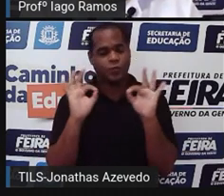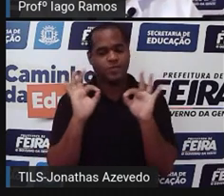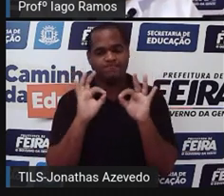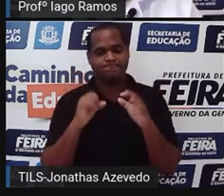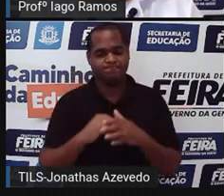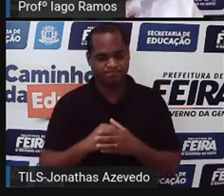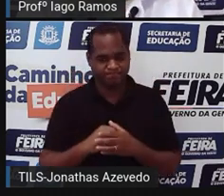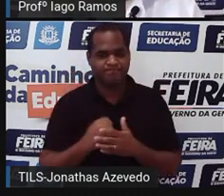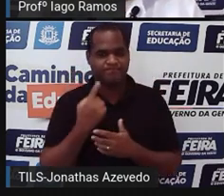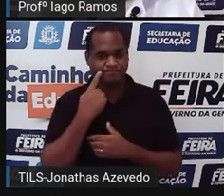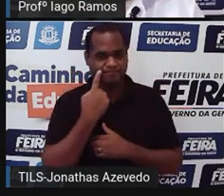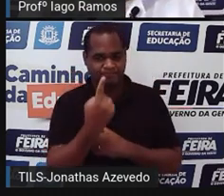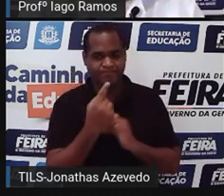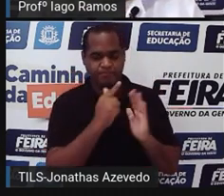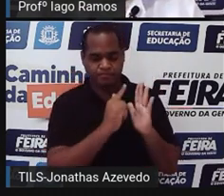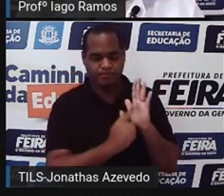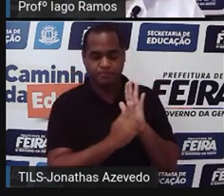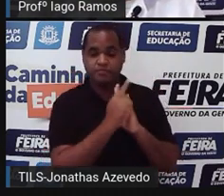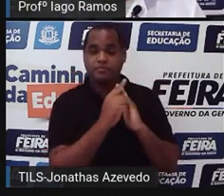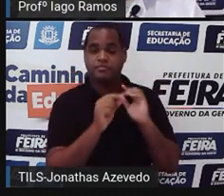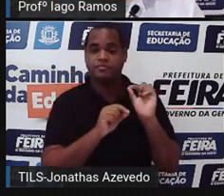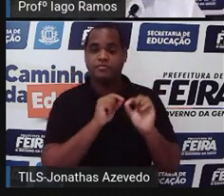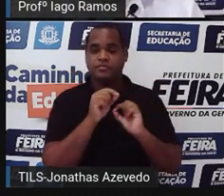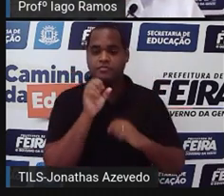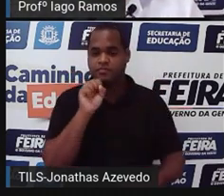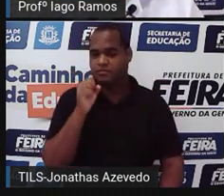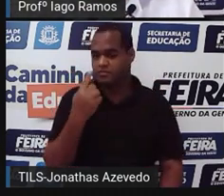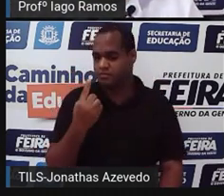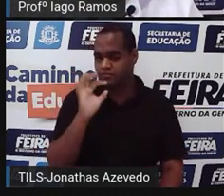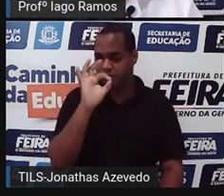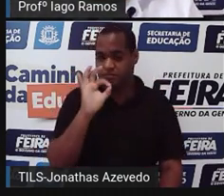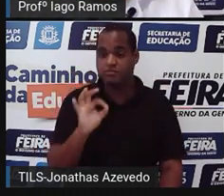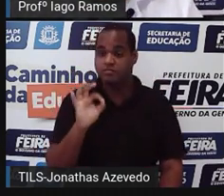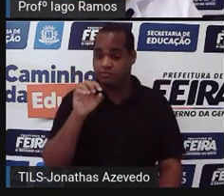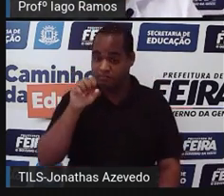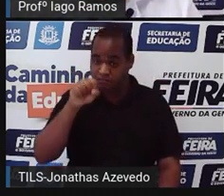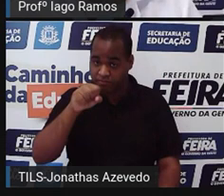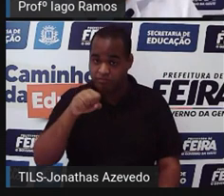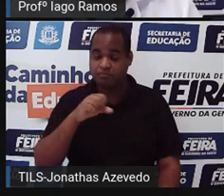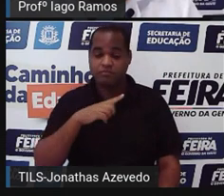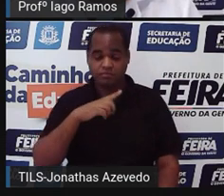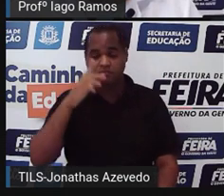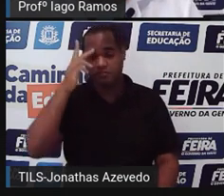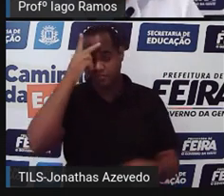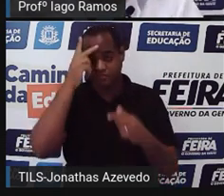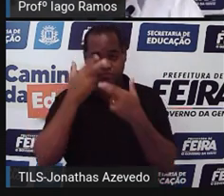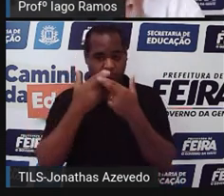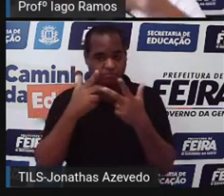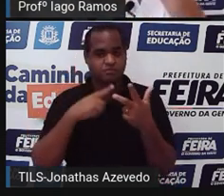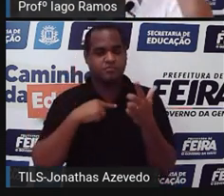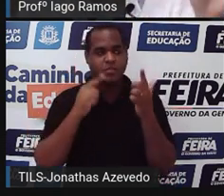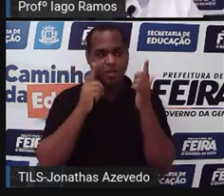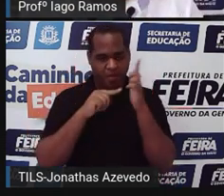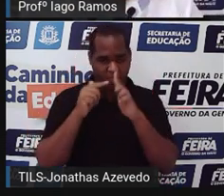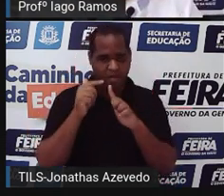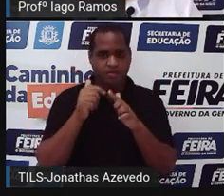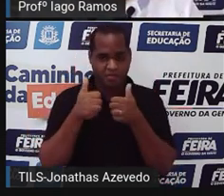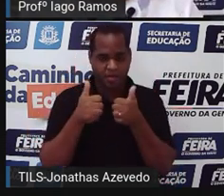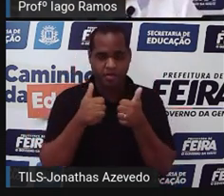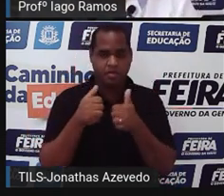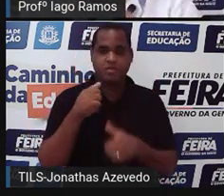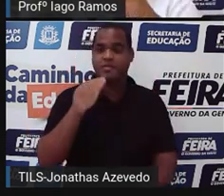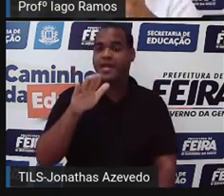no gráfico, né? A gente sabe que 81% acertou. 100%